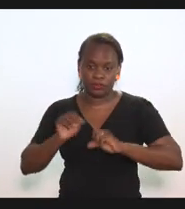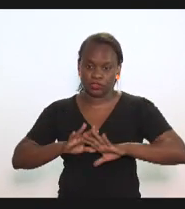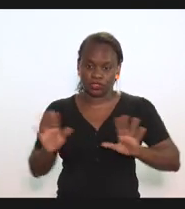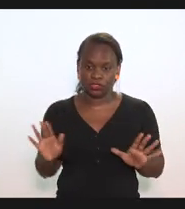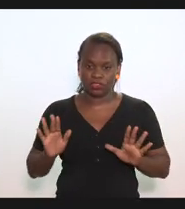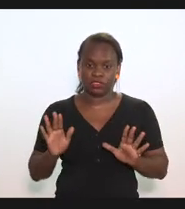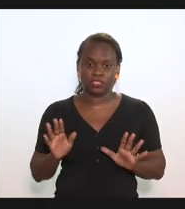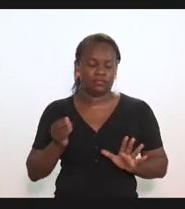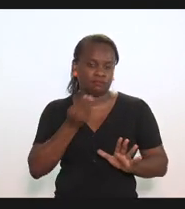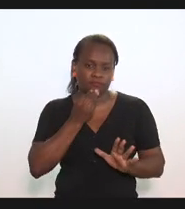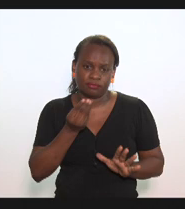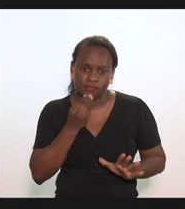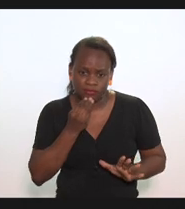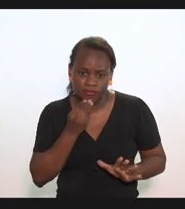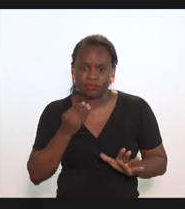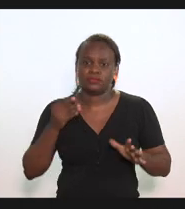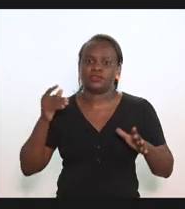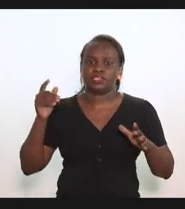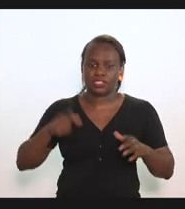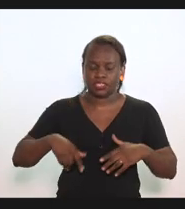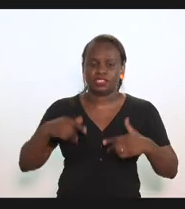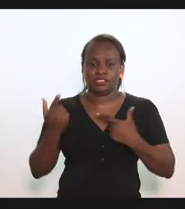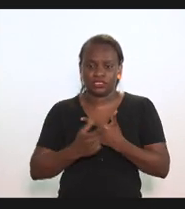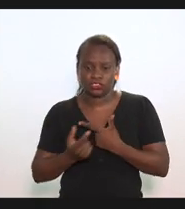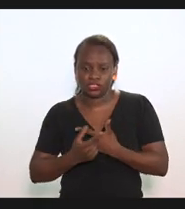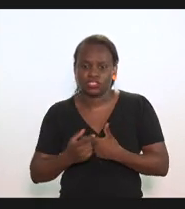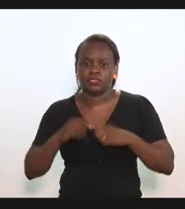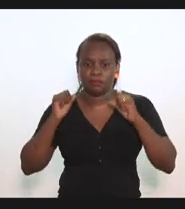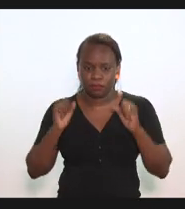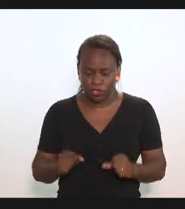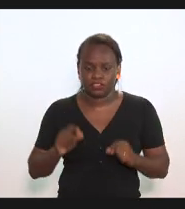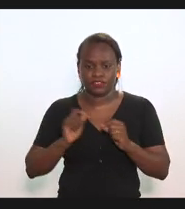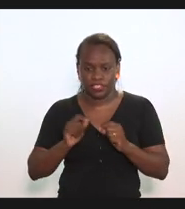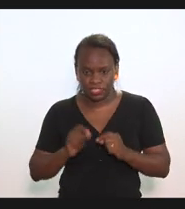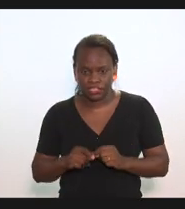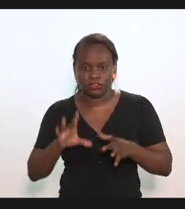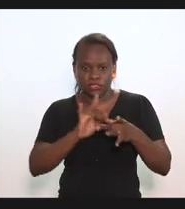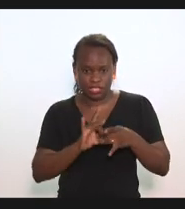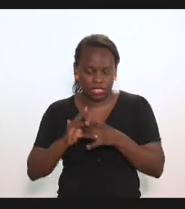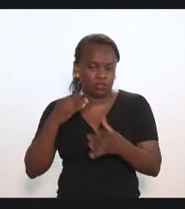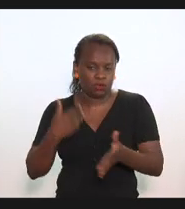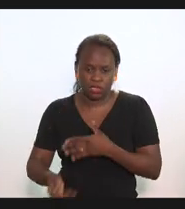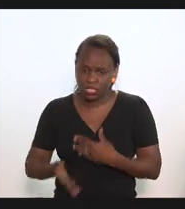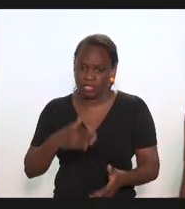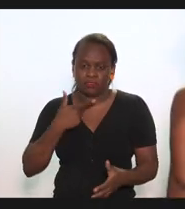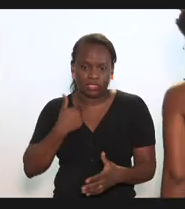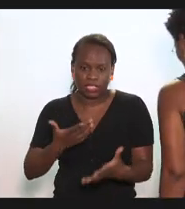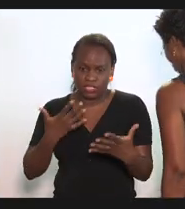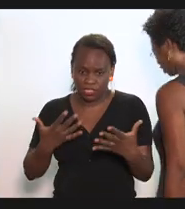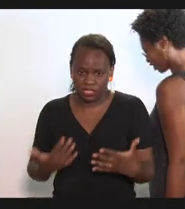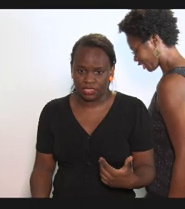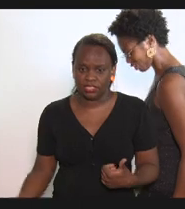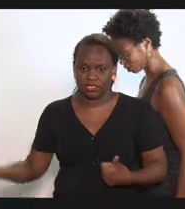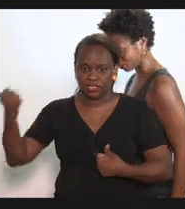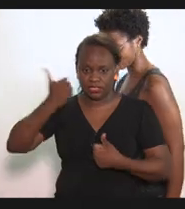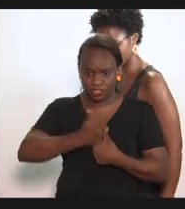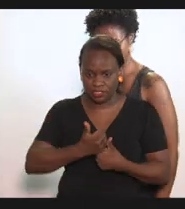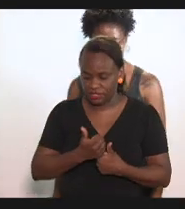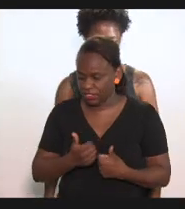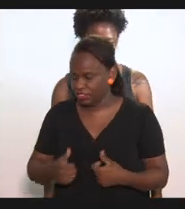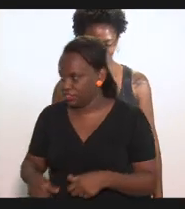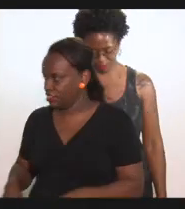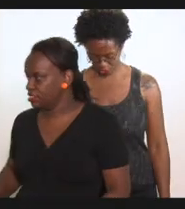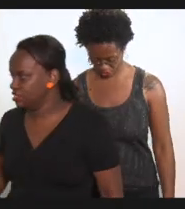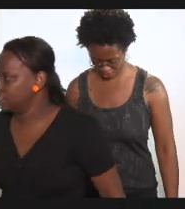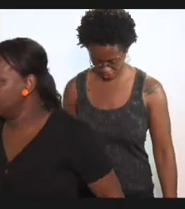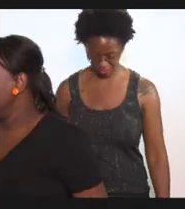obviamente que o poder executivo pode fazer reunião com quem quer que seja não precisa submeter esta